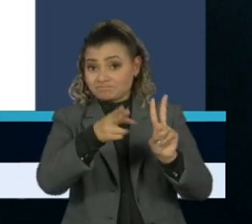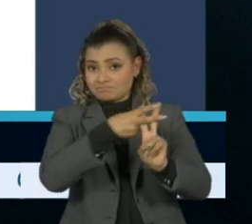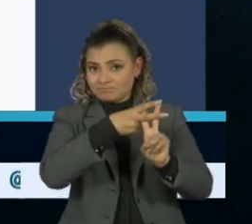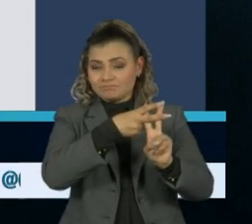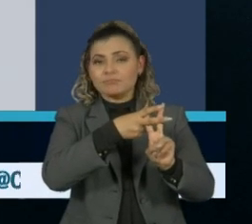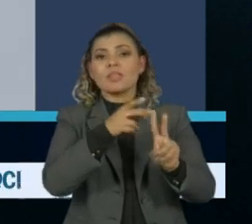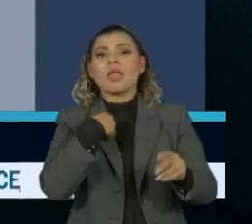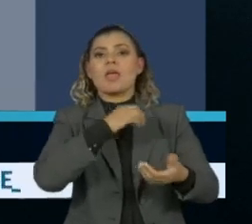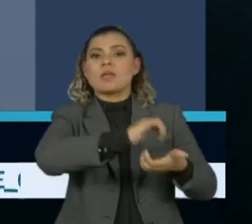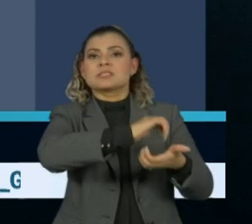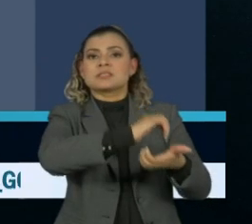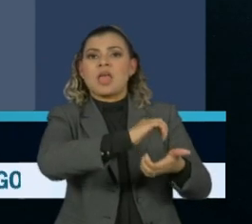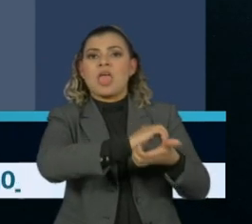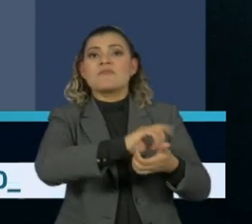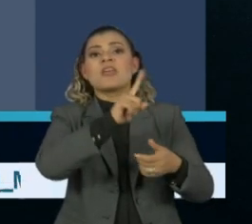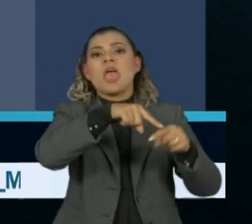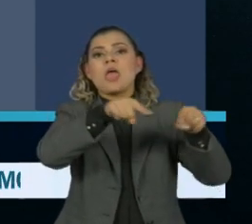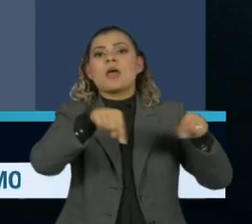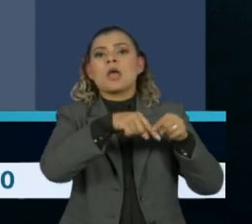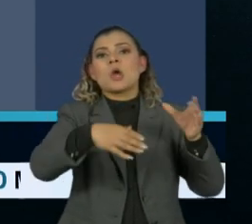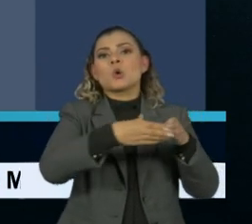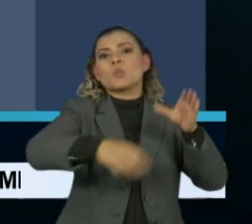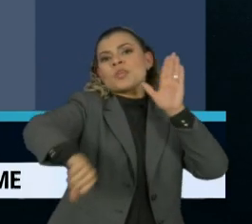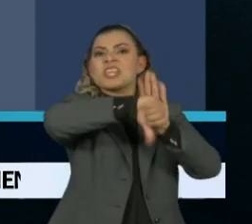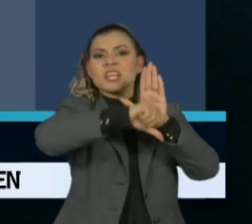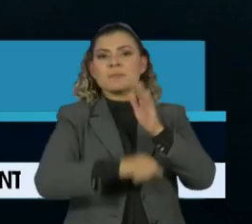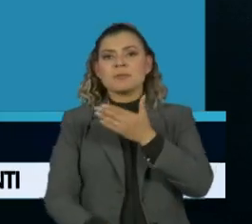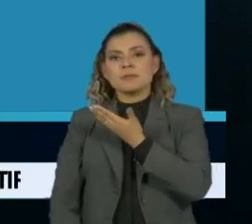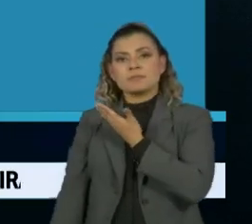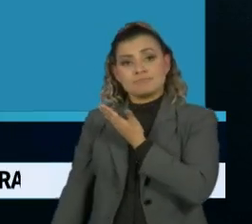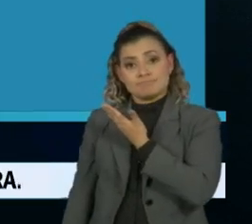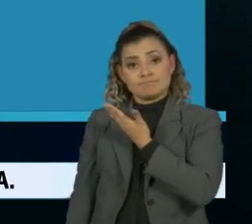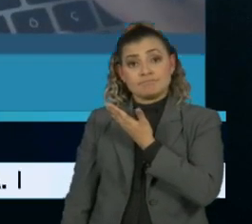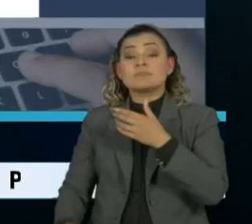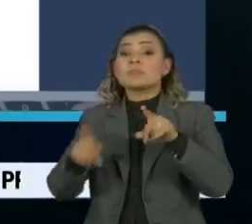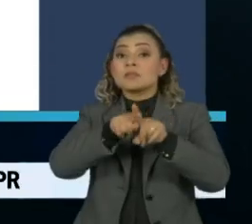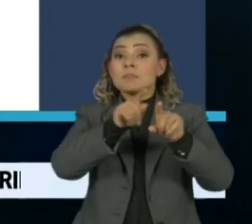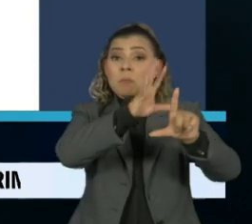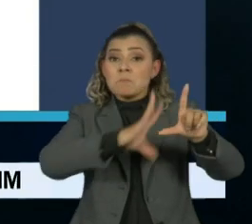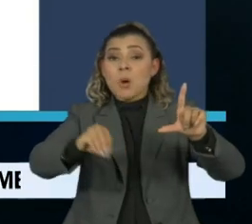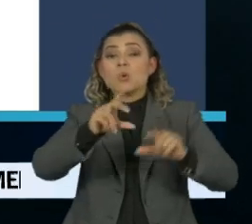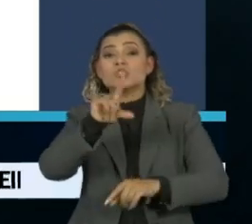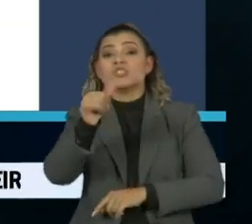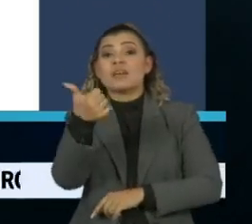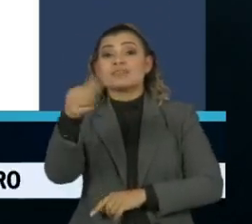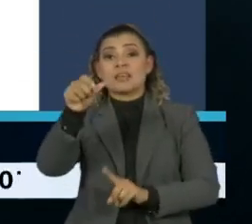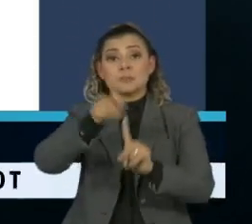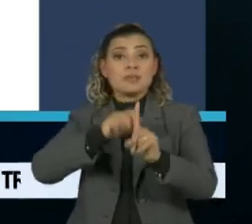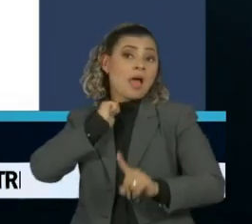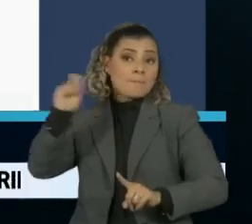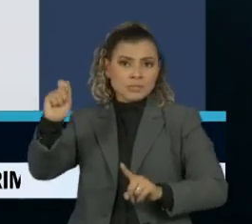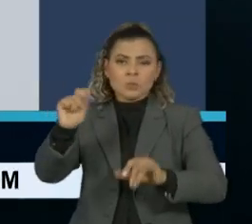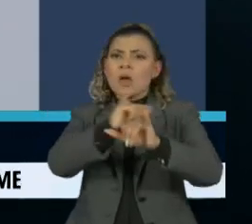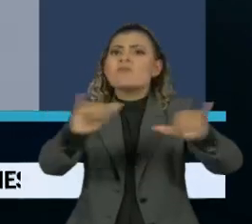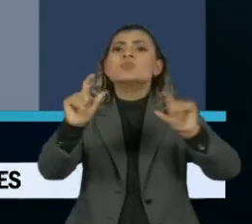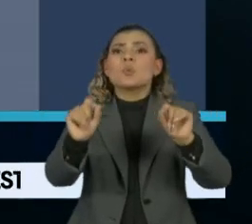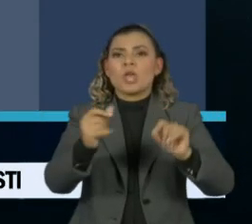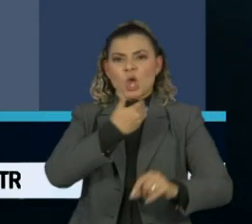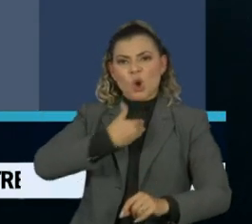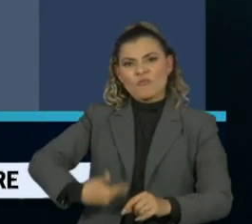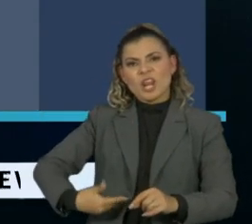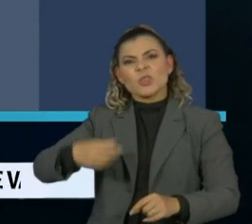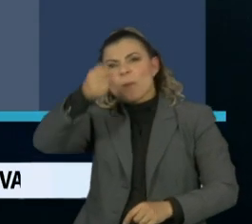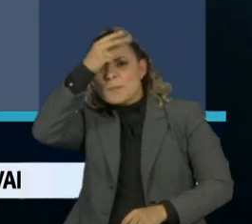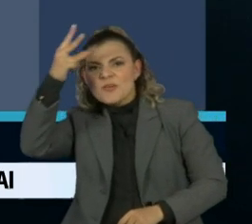chama o STF de Escritório do Crime. Uma mensagem, compartilhada no dia 10 de abril por um dos perfis, classifica governadores,